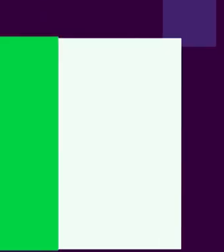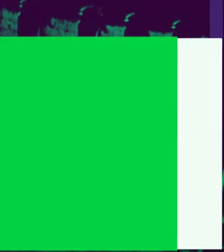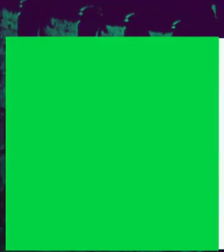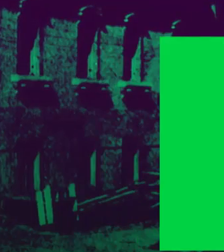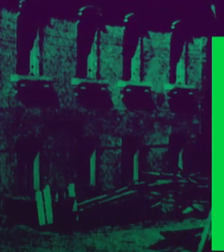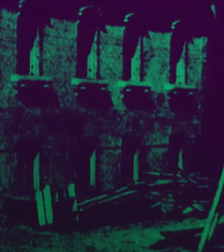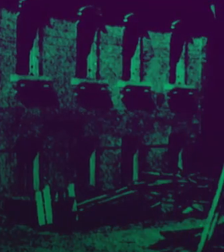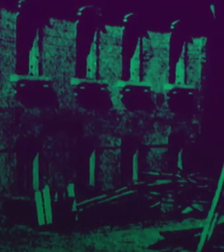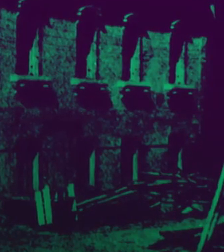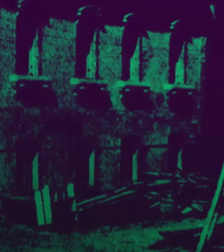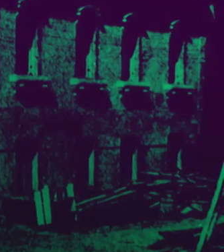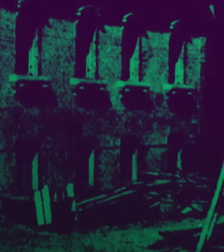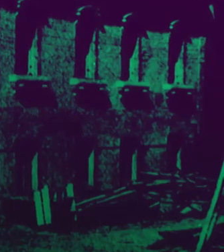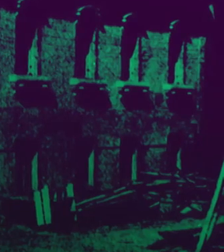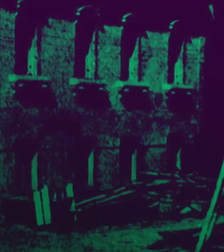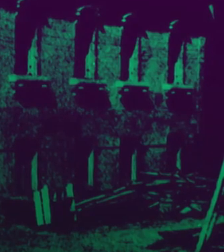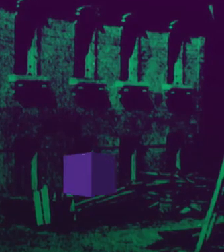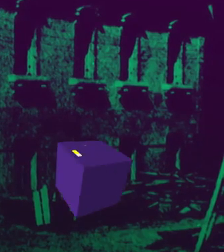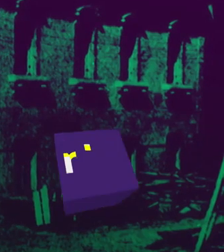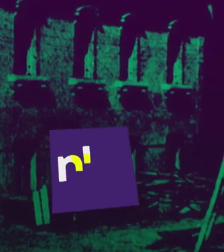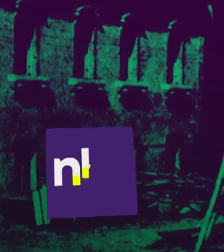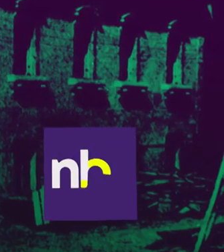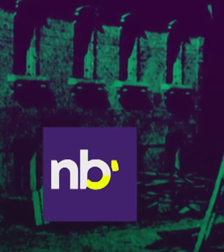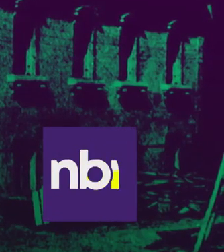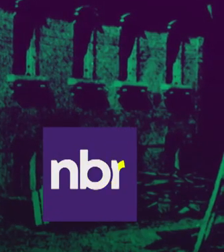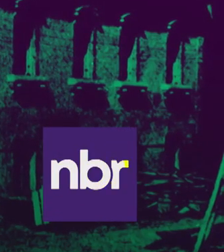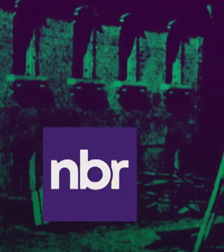Conhecendo museus. Uma viagem pela história.